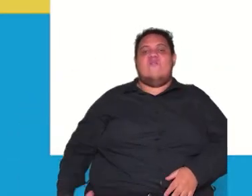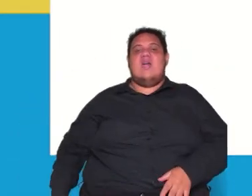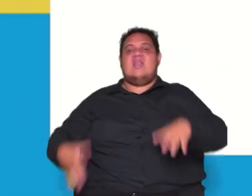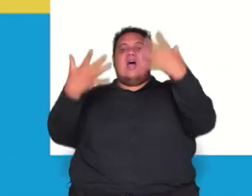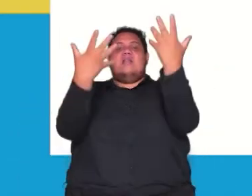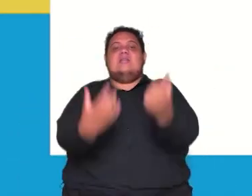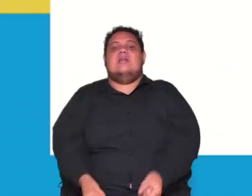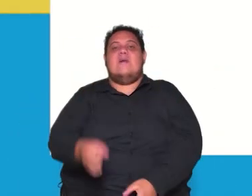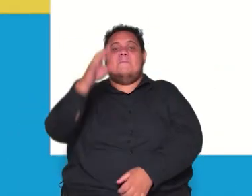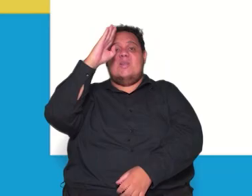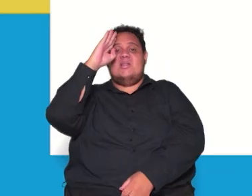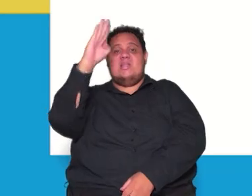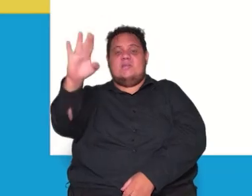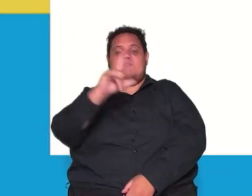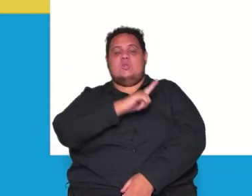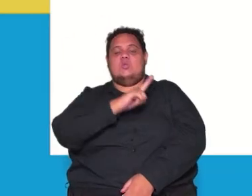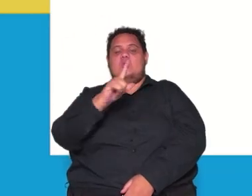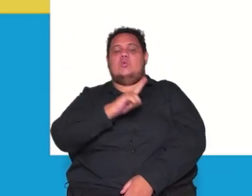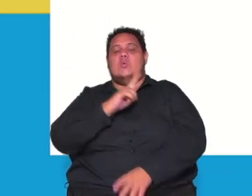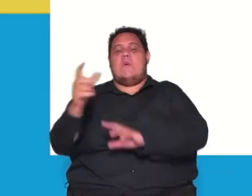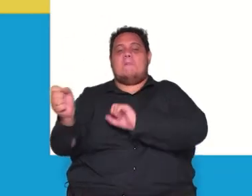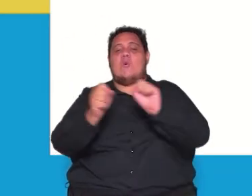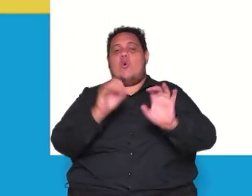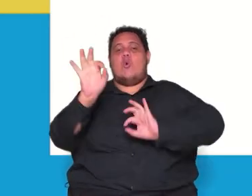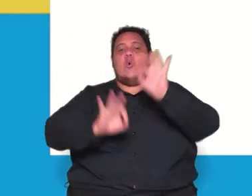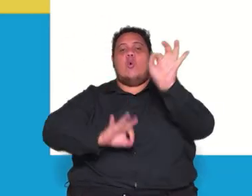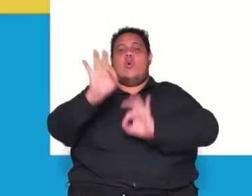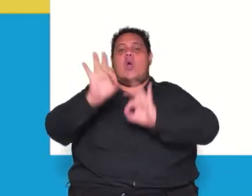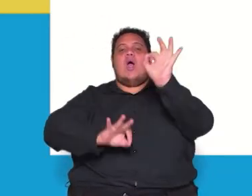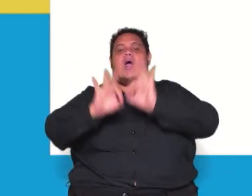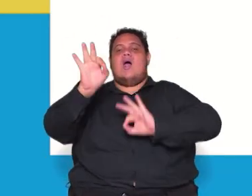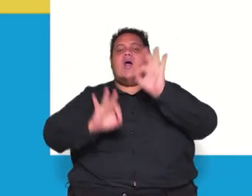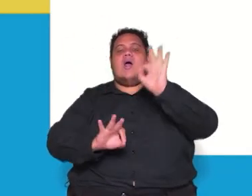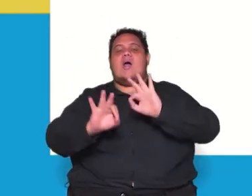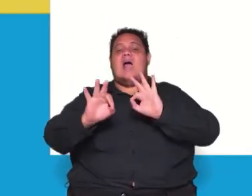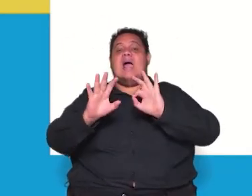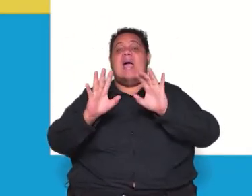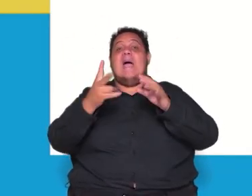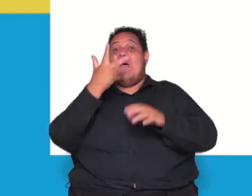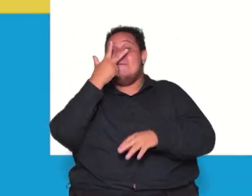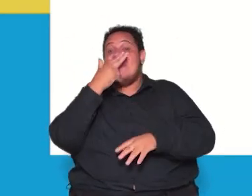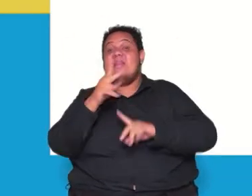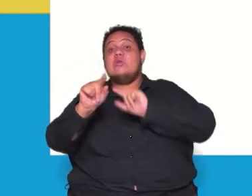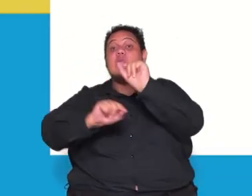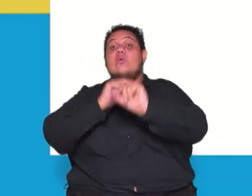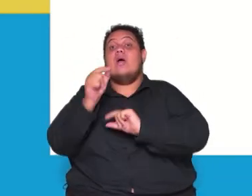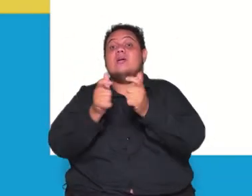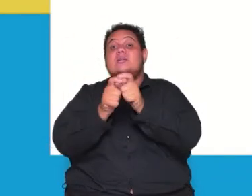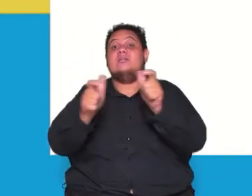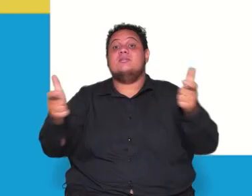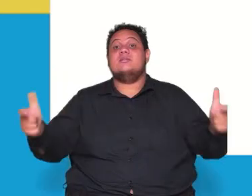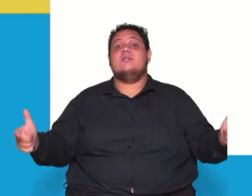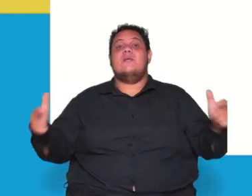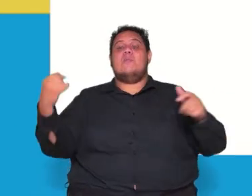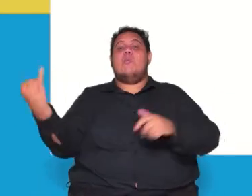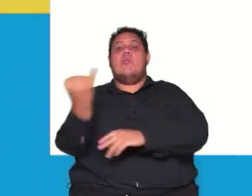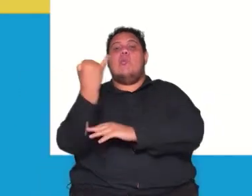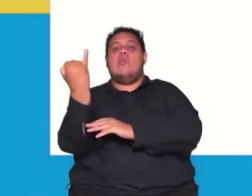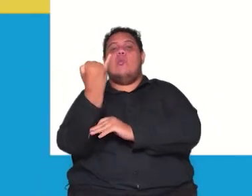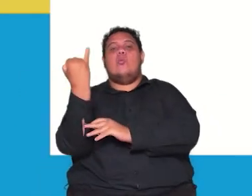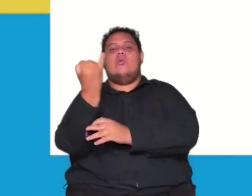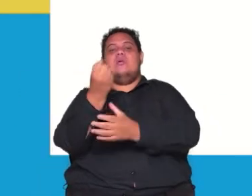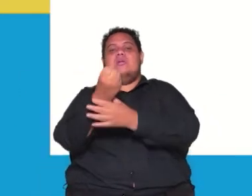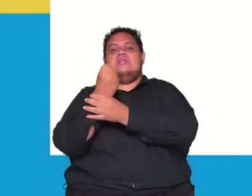princípios e organizando seus poderes de tal forma de tal a ele pareça ter maior probabilidade de alcançar a